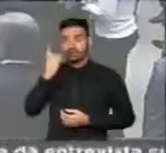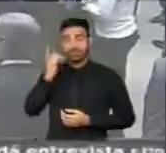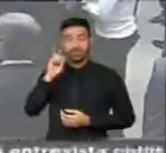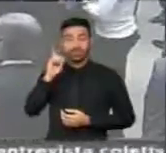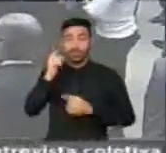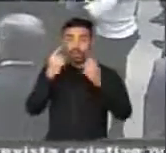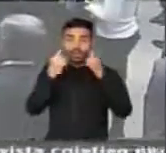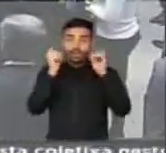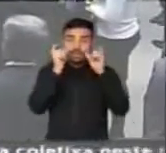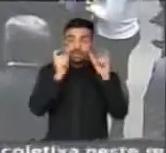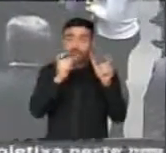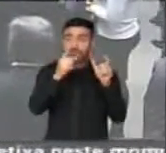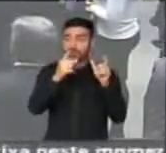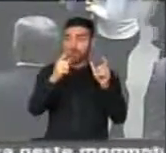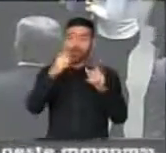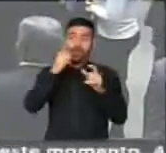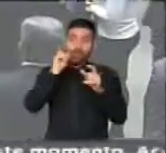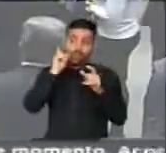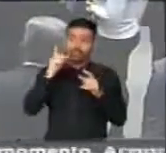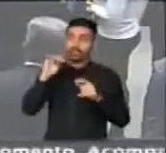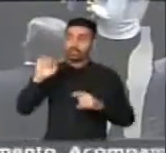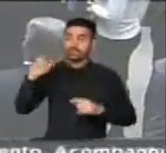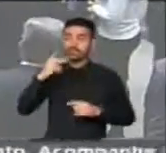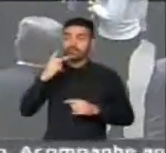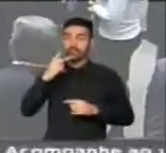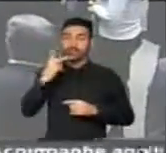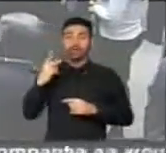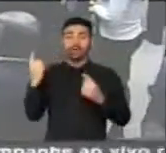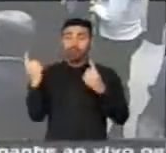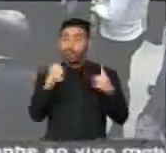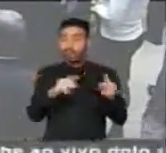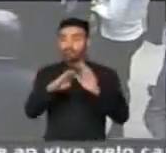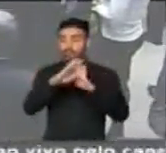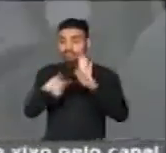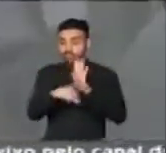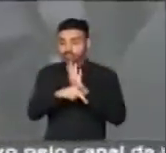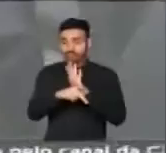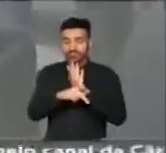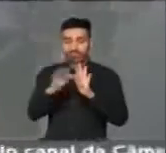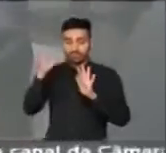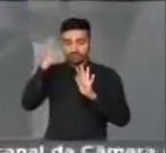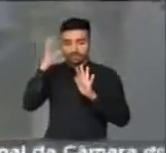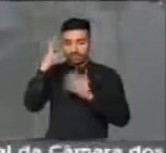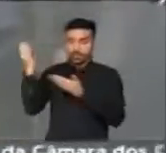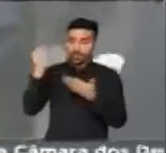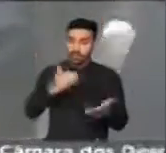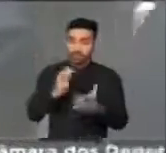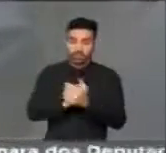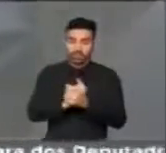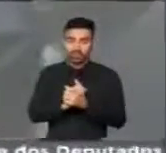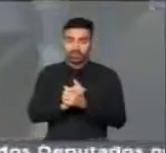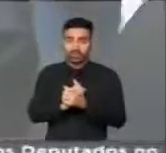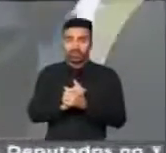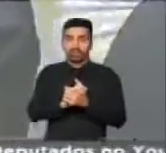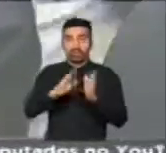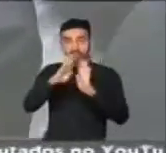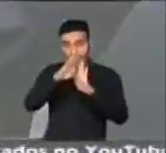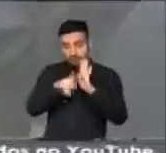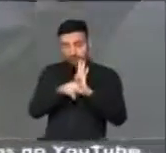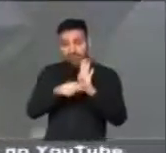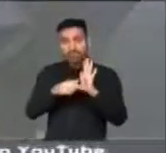Atenção na defesa do pessoal ontem. O pessoal é contra a medida provisória mandada pela Dilma. Que a medida é ruim